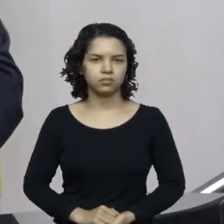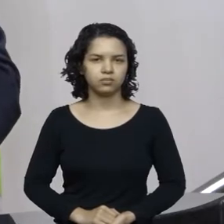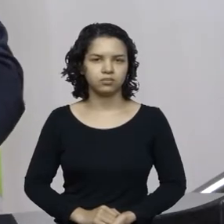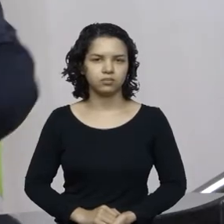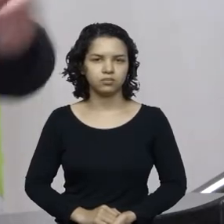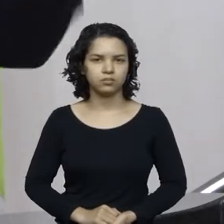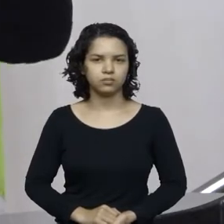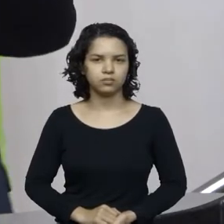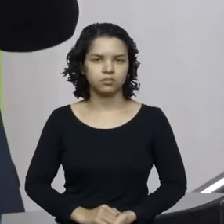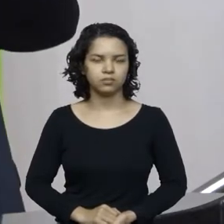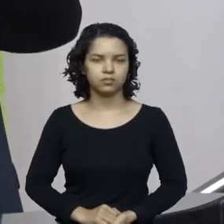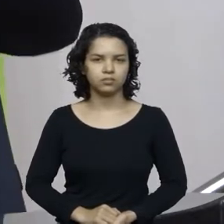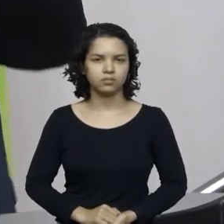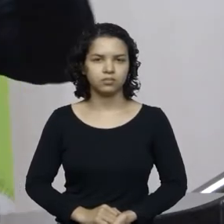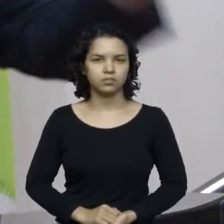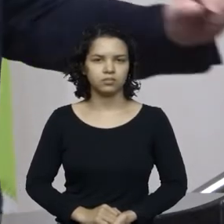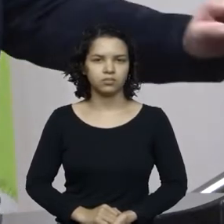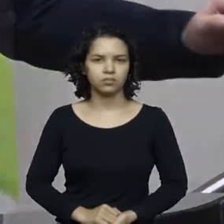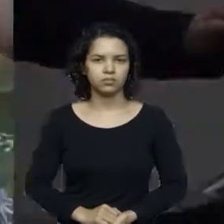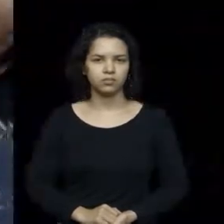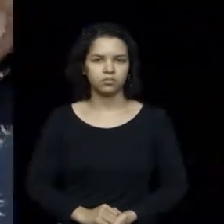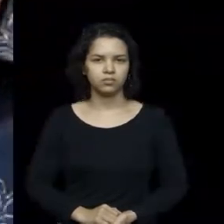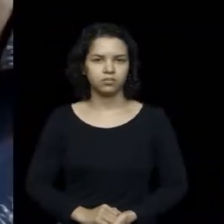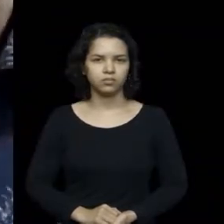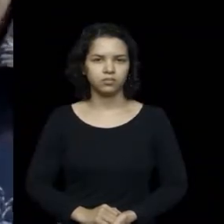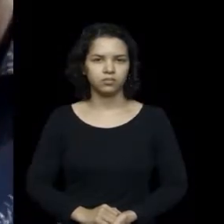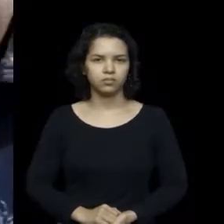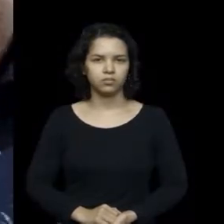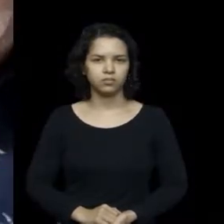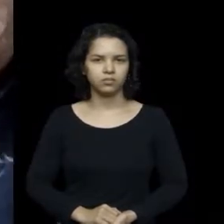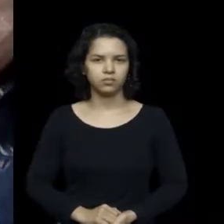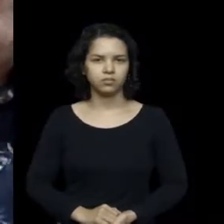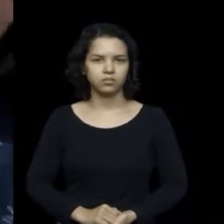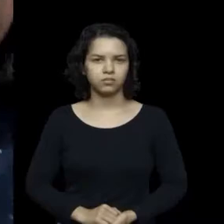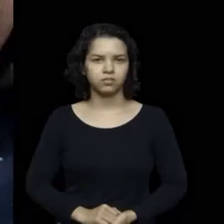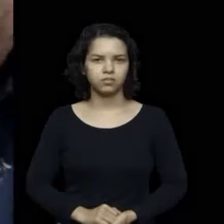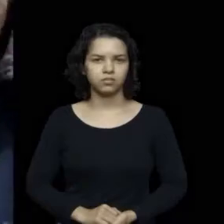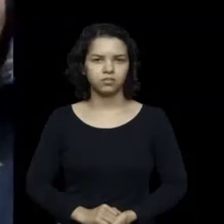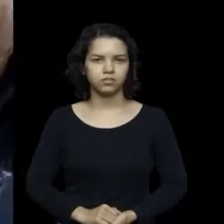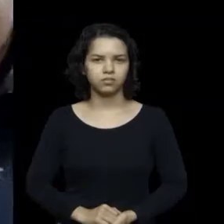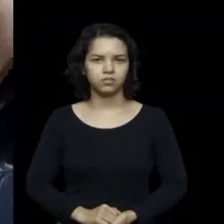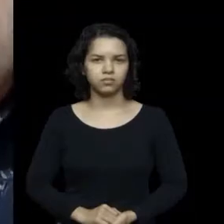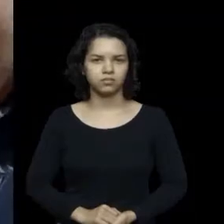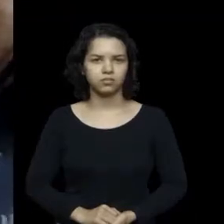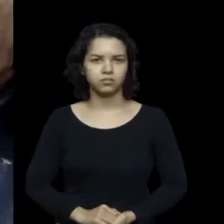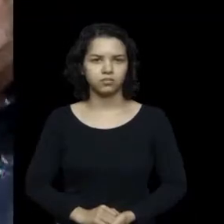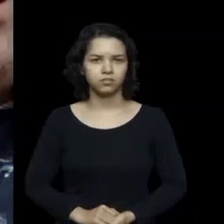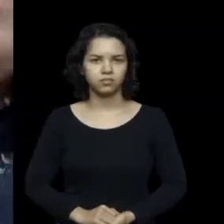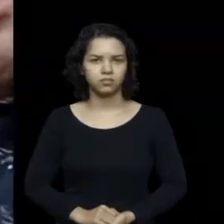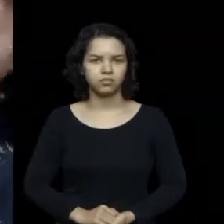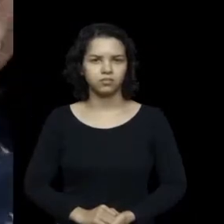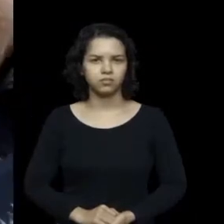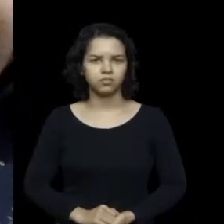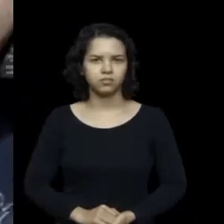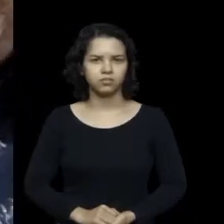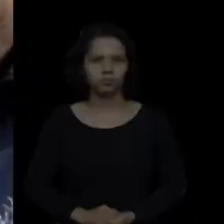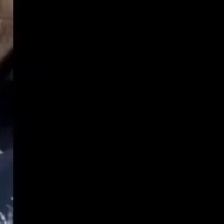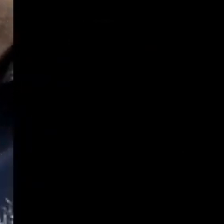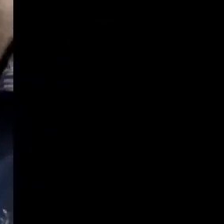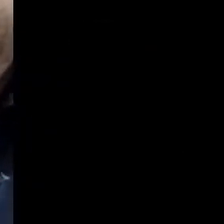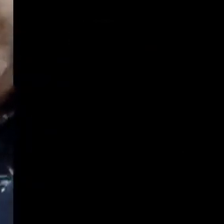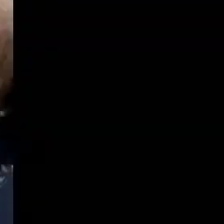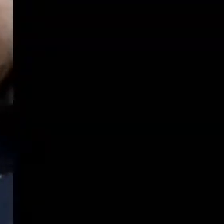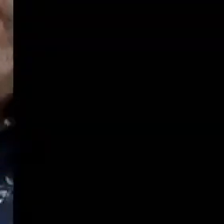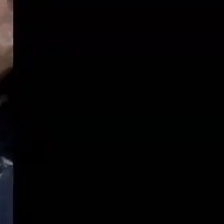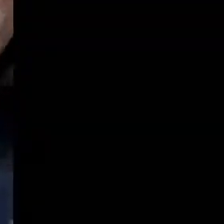Estou aqui acompanhando as obras, fiscalizando as obras como deputado estadual nesse momento, o prolongamento da Vexpress da SC-108,